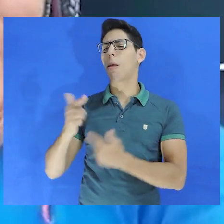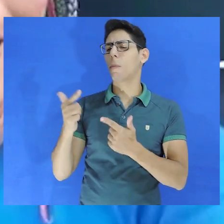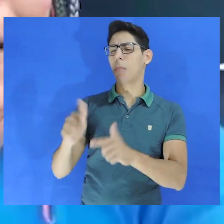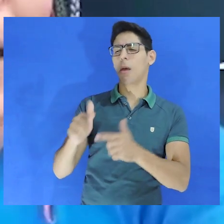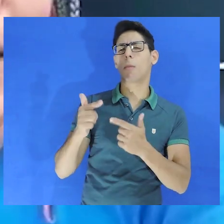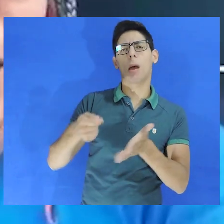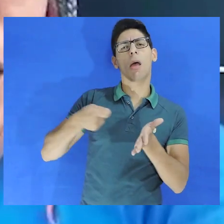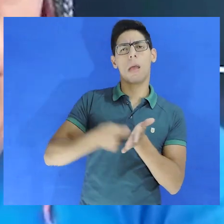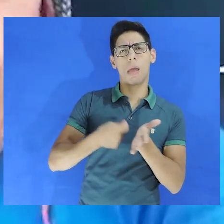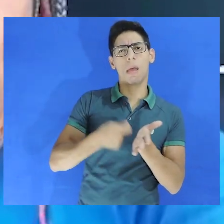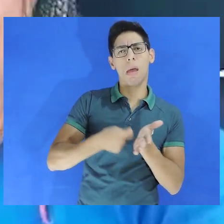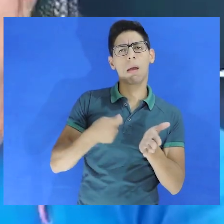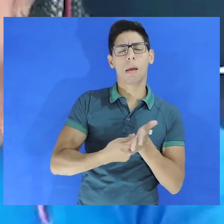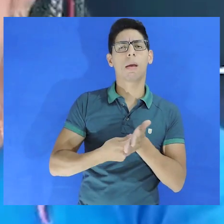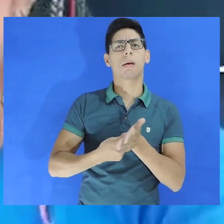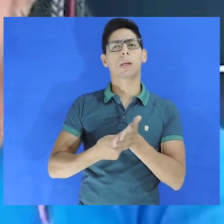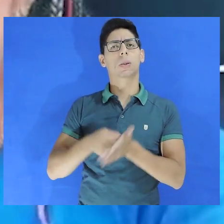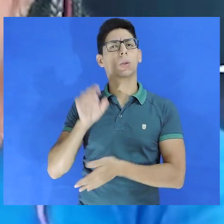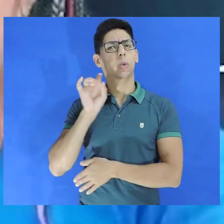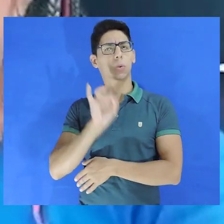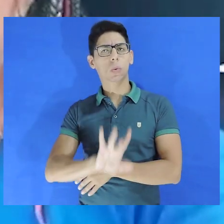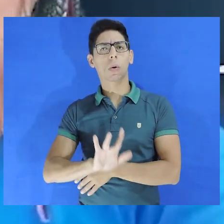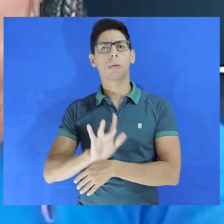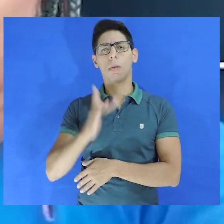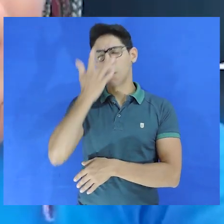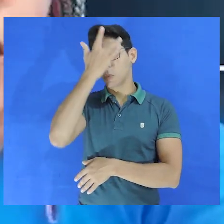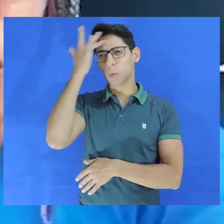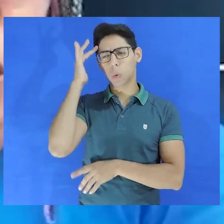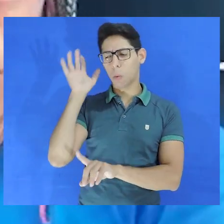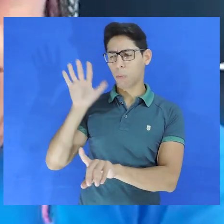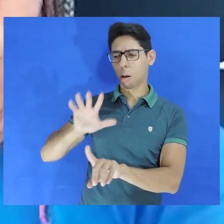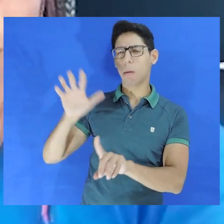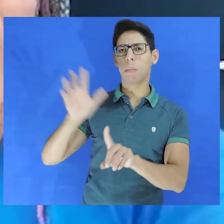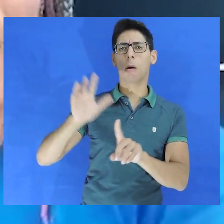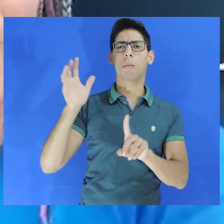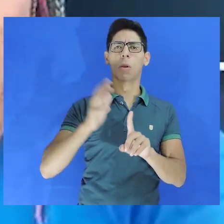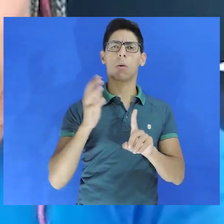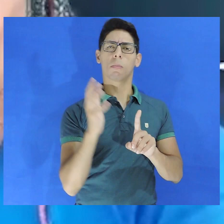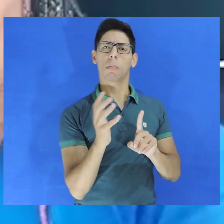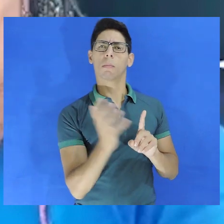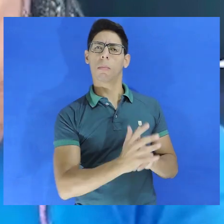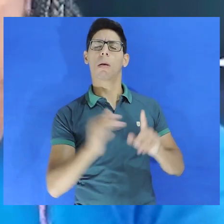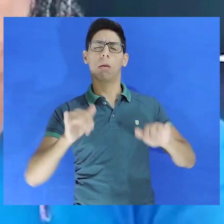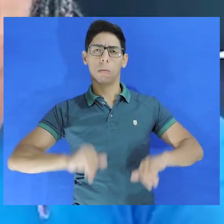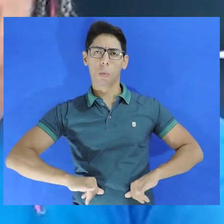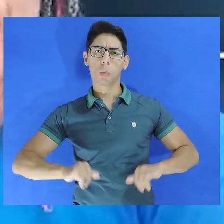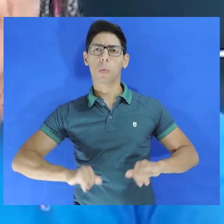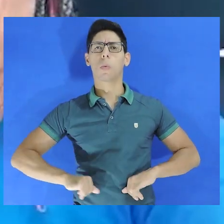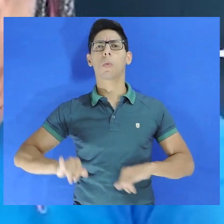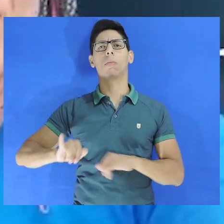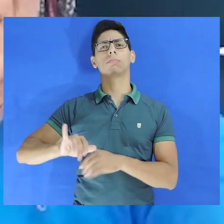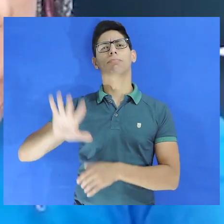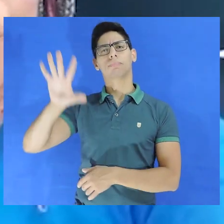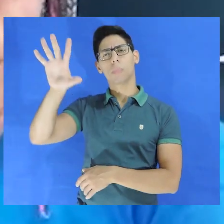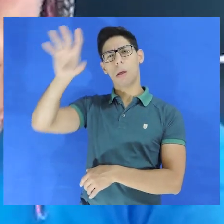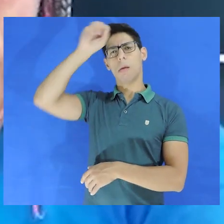retaliação, em cima do castigo, da tortura, do vingativismo.